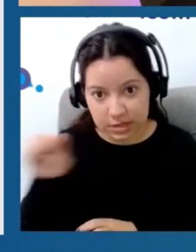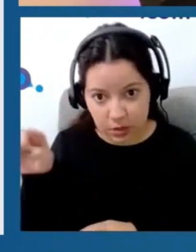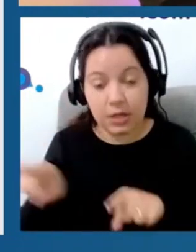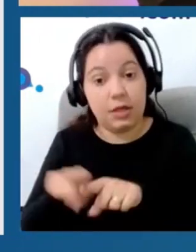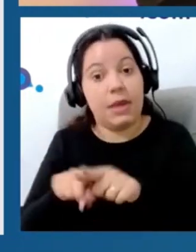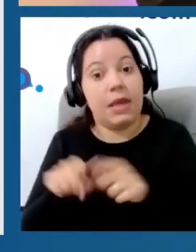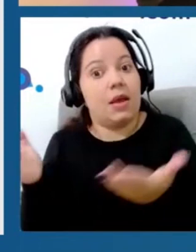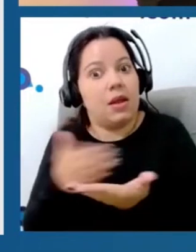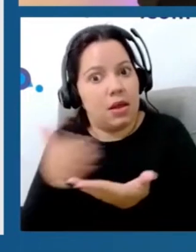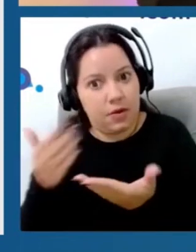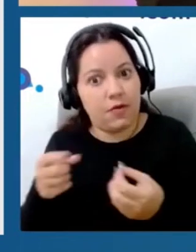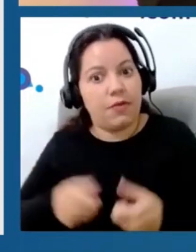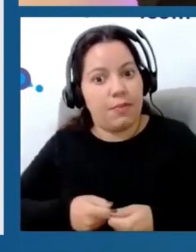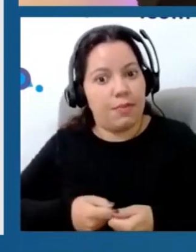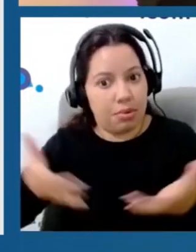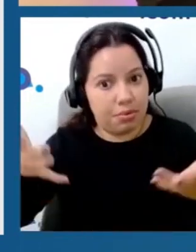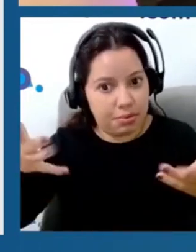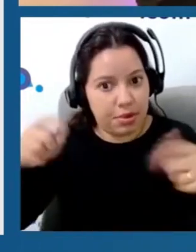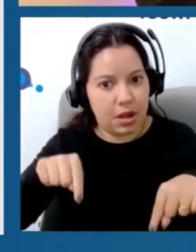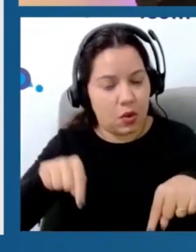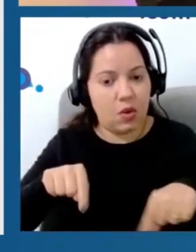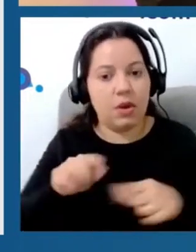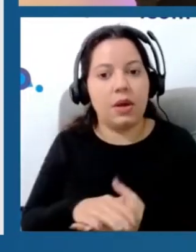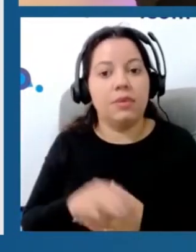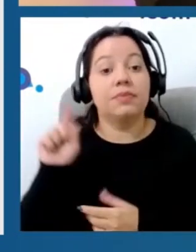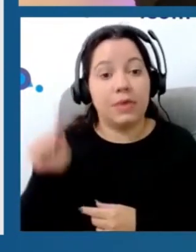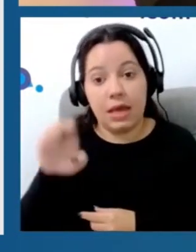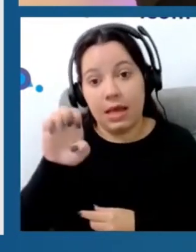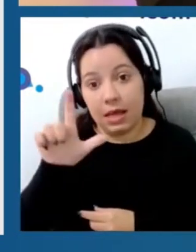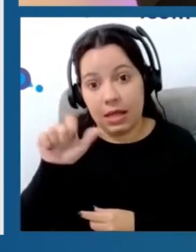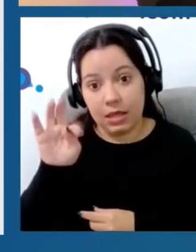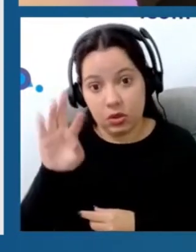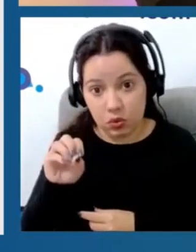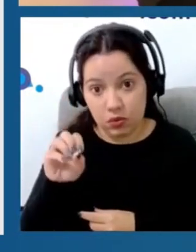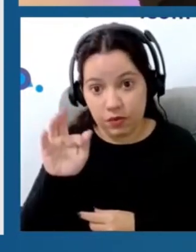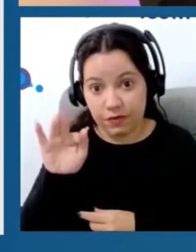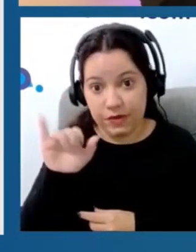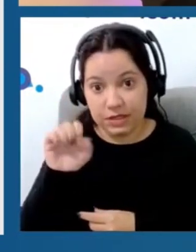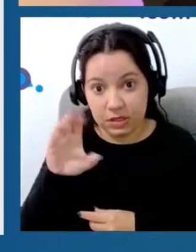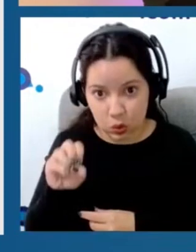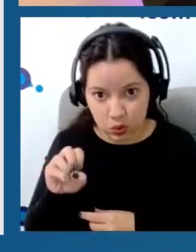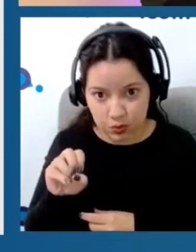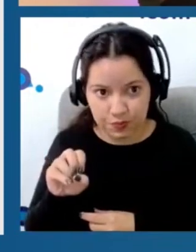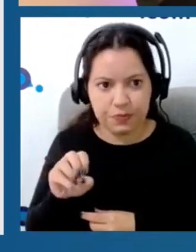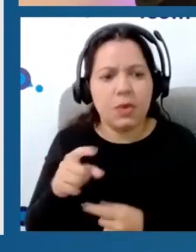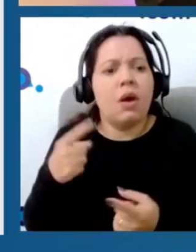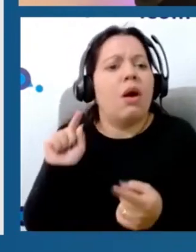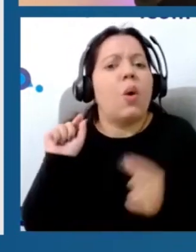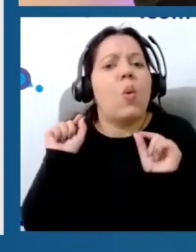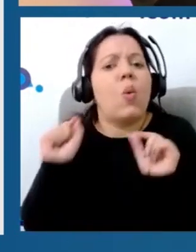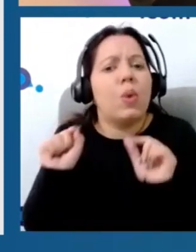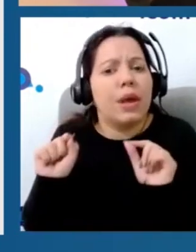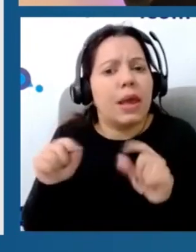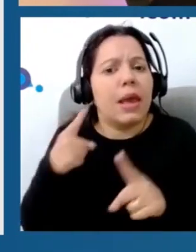saindo já já pela Brafito, basicamente de agentes eletrofísicos. Então, a vai falar um pouquinho sobre o que, como, por que e para quem prescrever